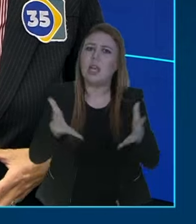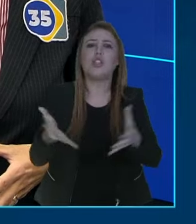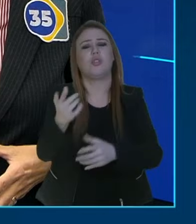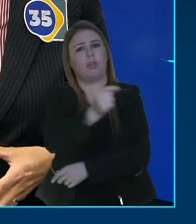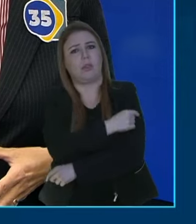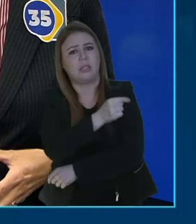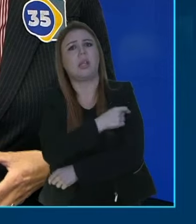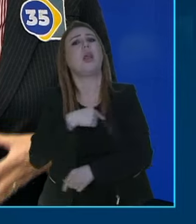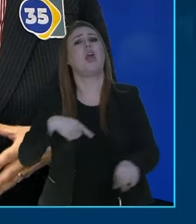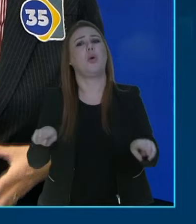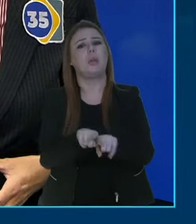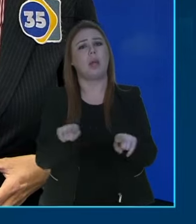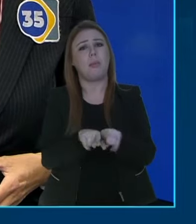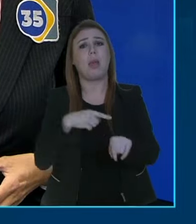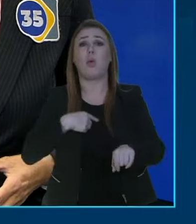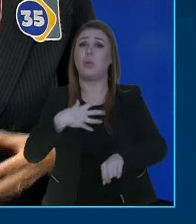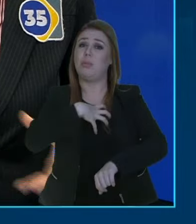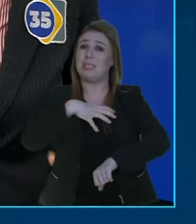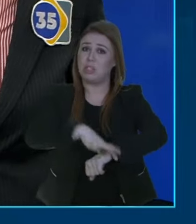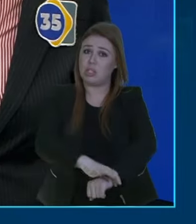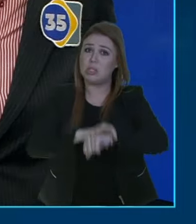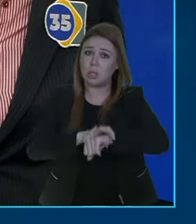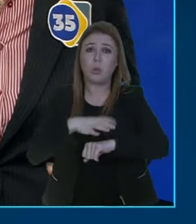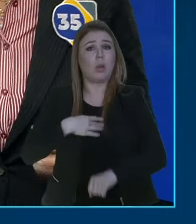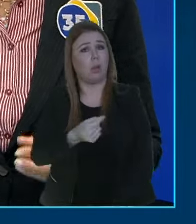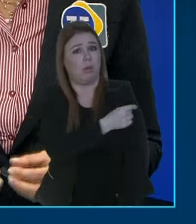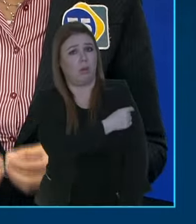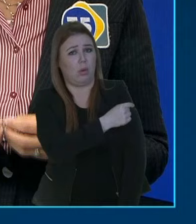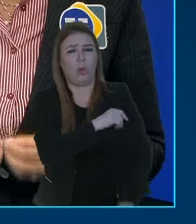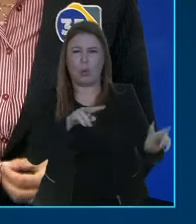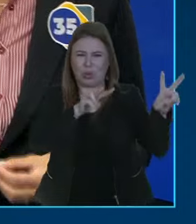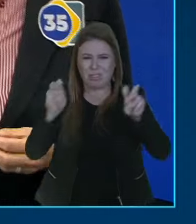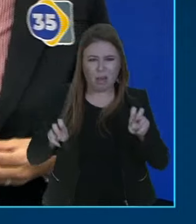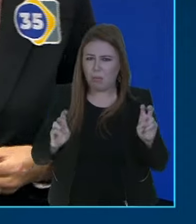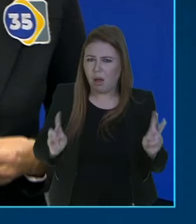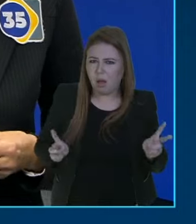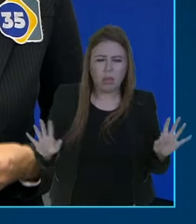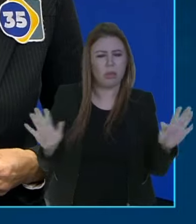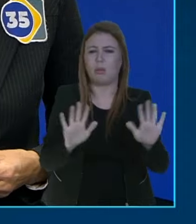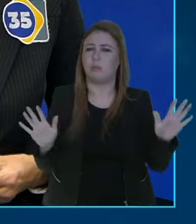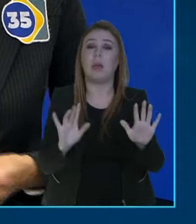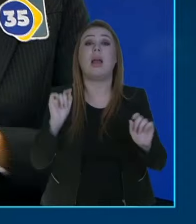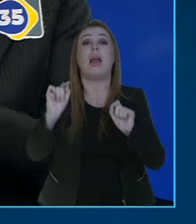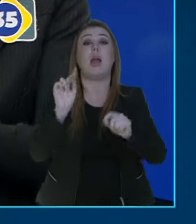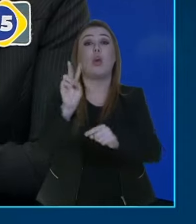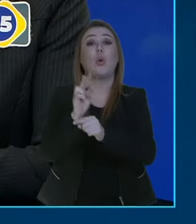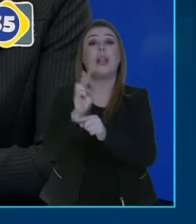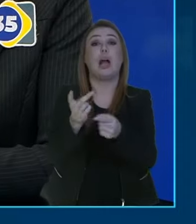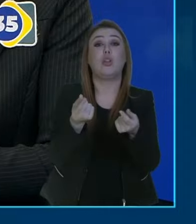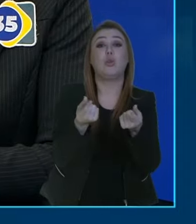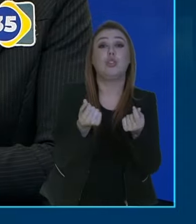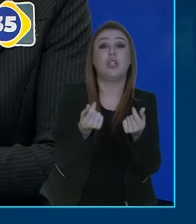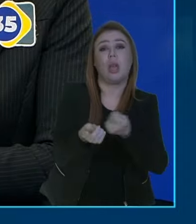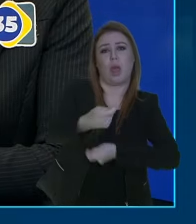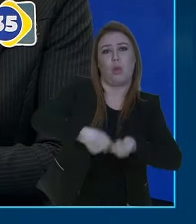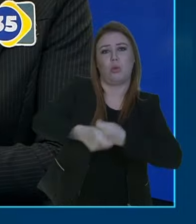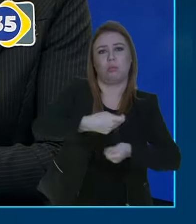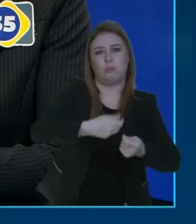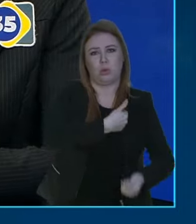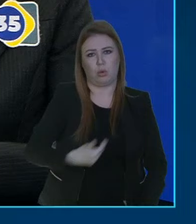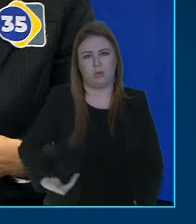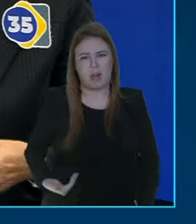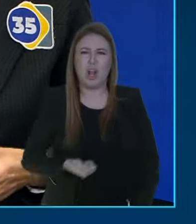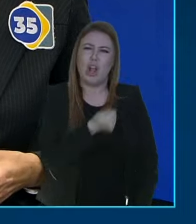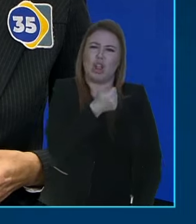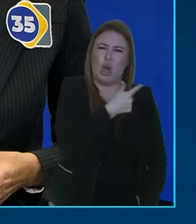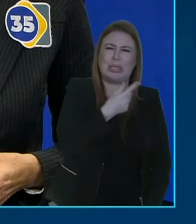enquanto me sentia segura, também me vacinei. O assunto não é esse. O assunto é o zelo com o trato do dinheiro público. 12 milhões de reais gastos numa